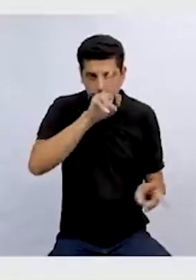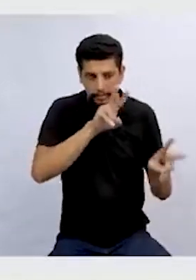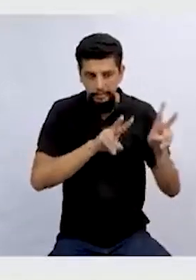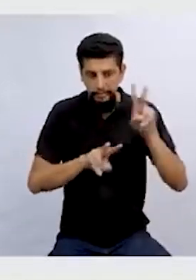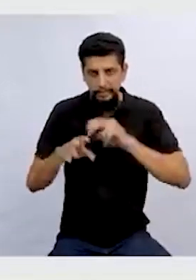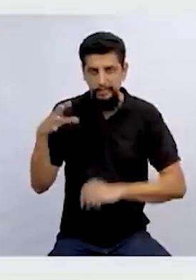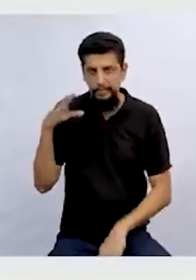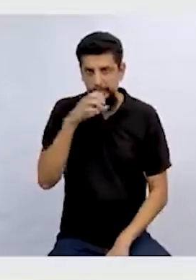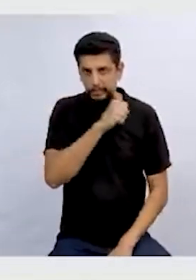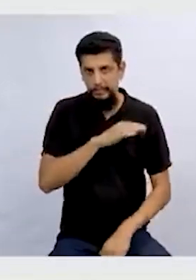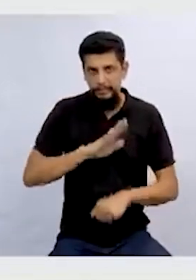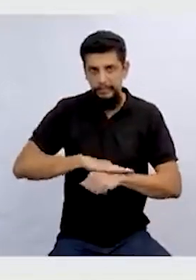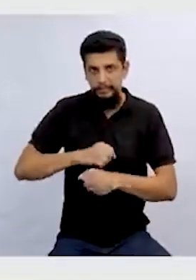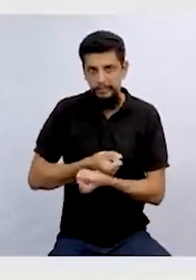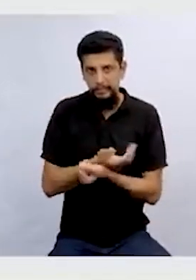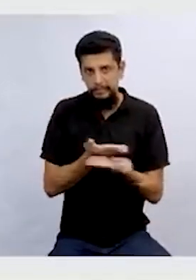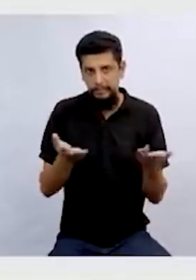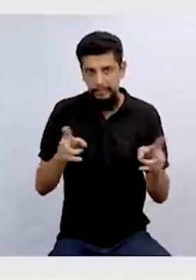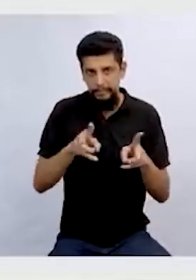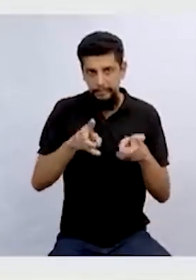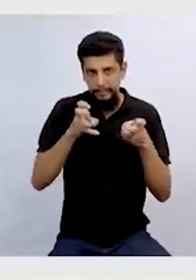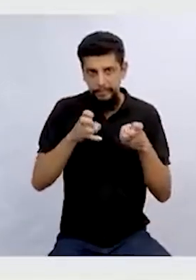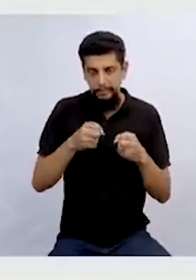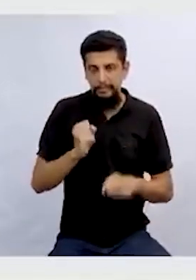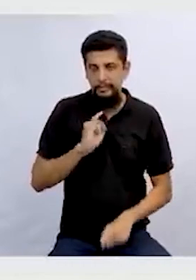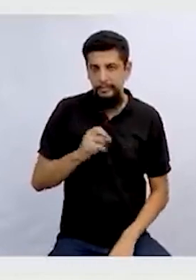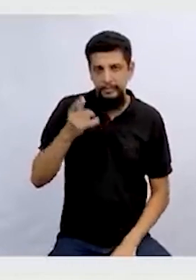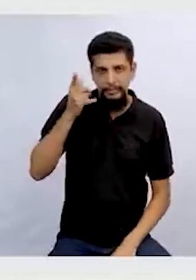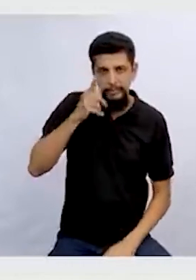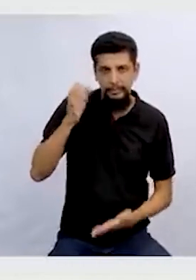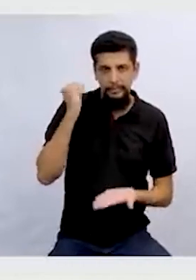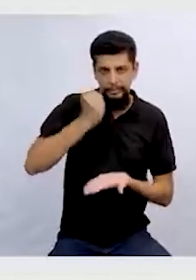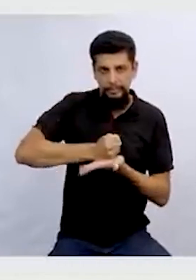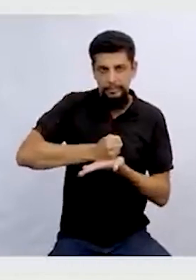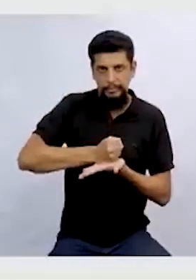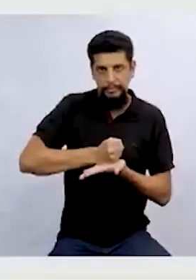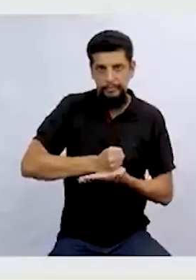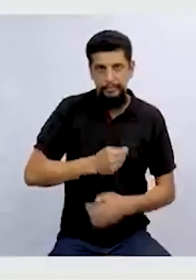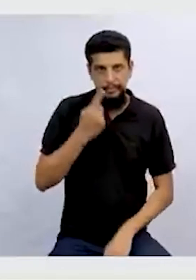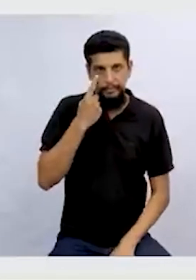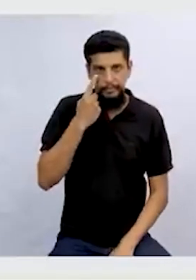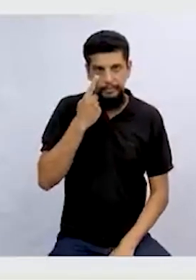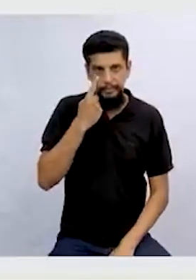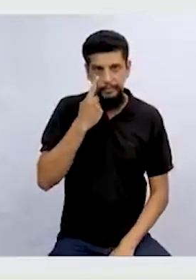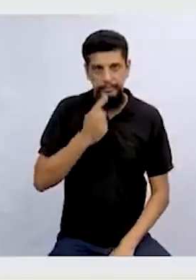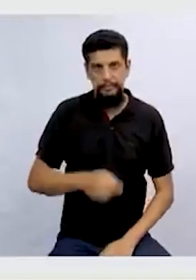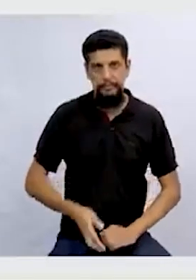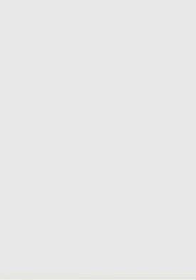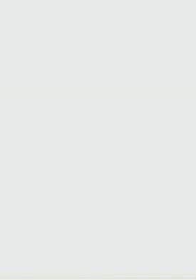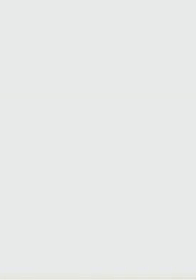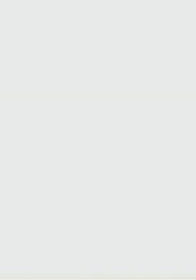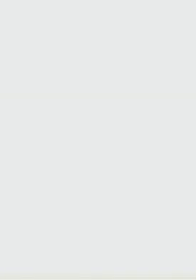olhadinha bem rapidinho. Eu te dou um tempo pra observar e ver se você consegue marcar. Olha lá.